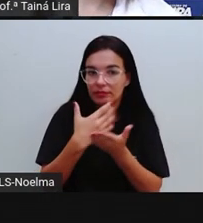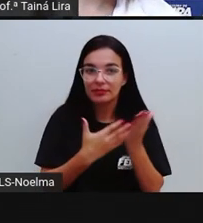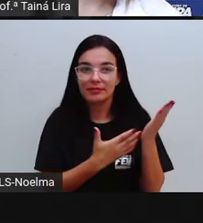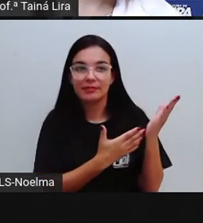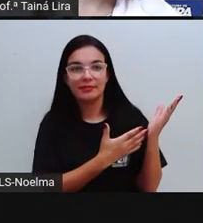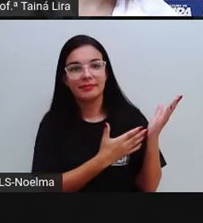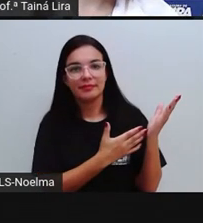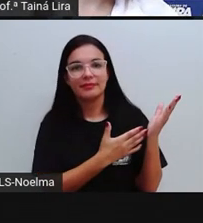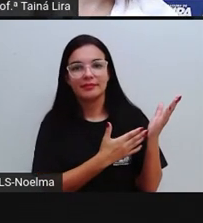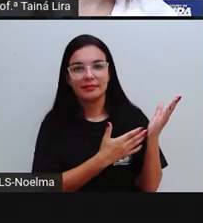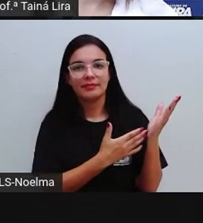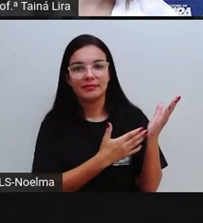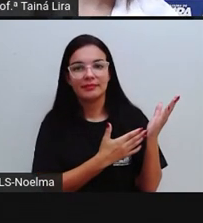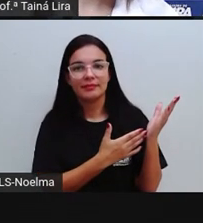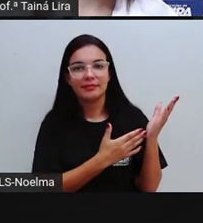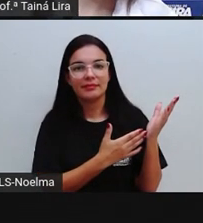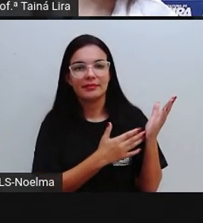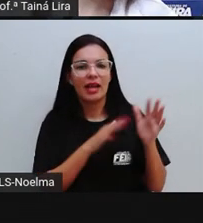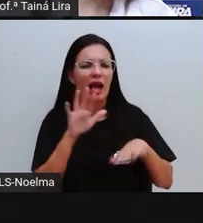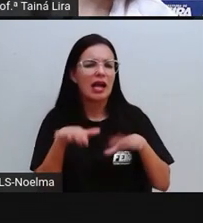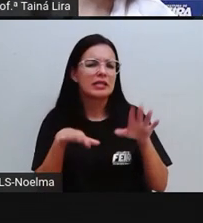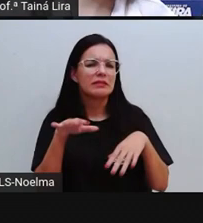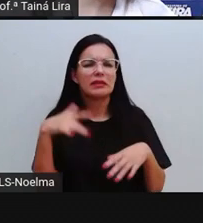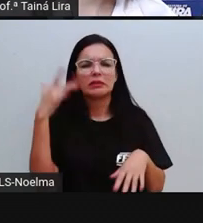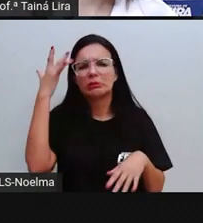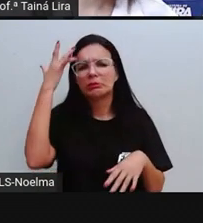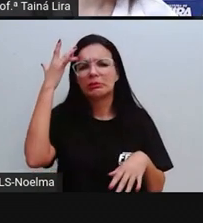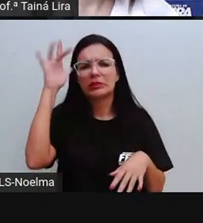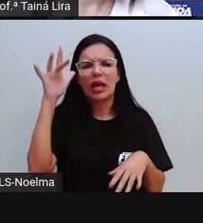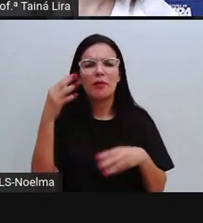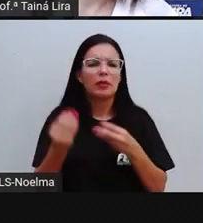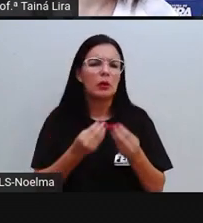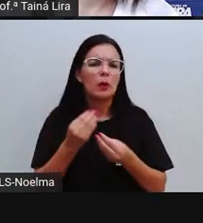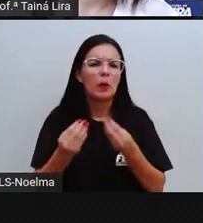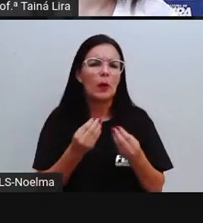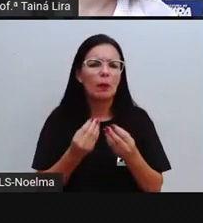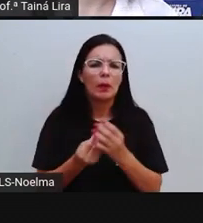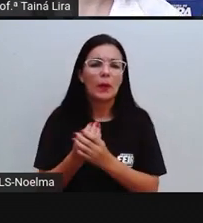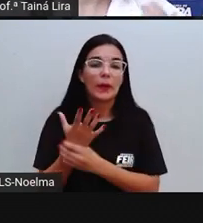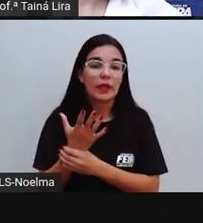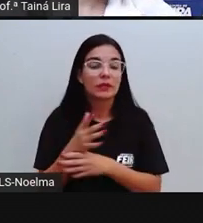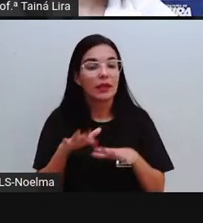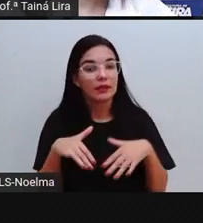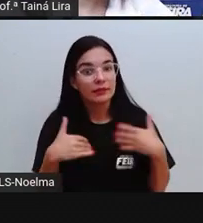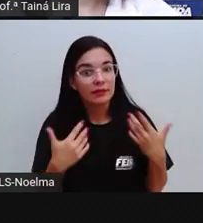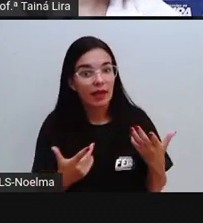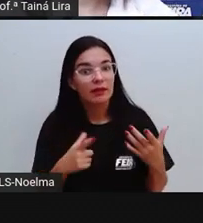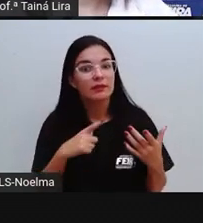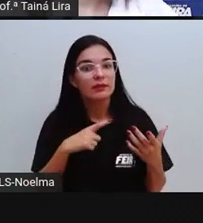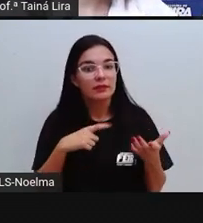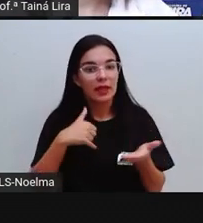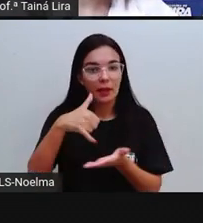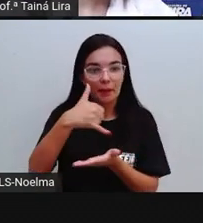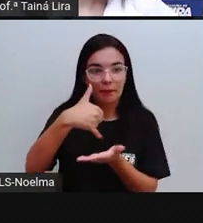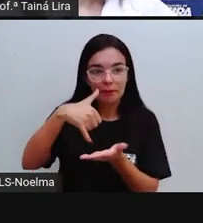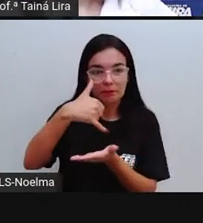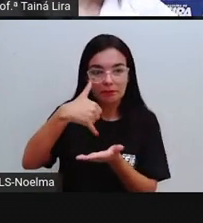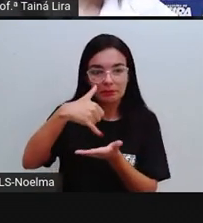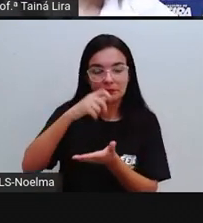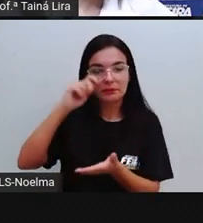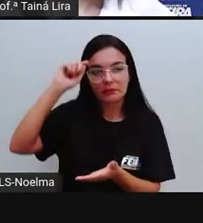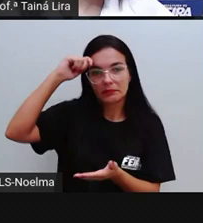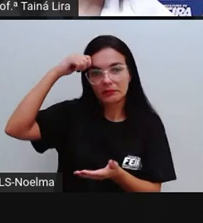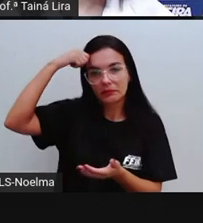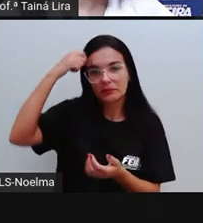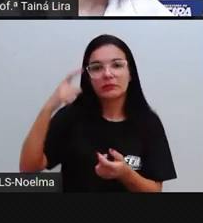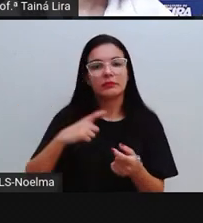trouxe algumas imagens, ó, às vezes a gente nem sabe, ó, nos remédios tem petróleo, ó, no